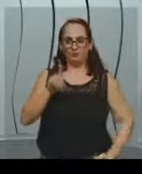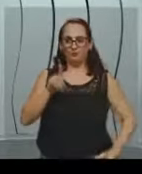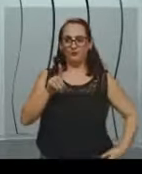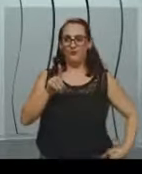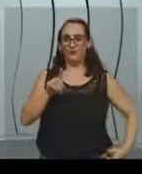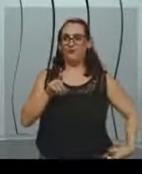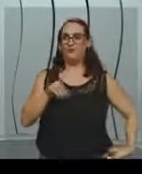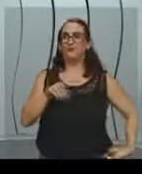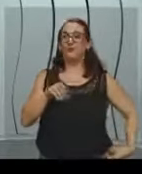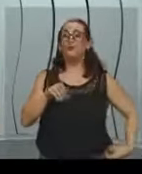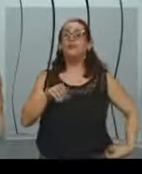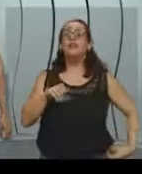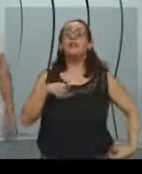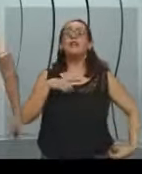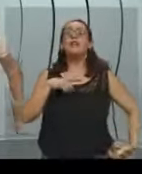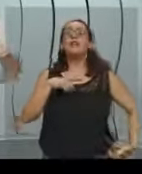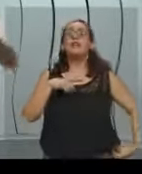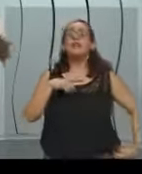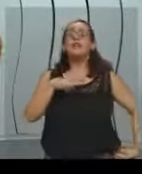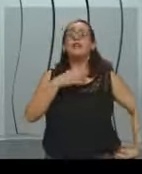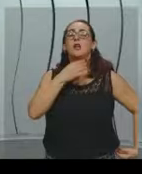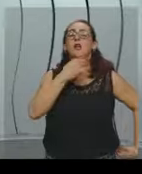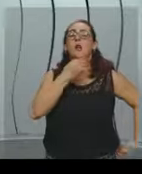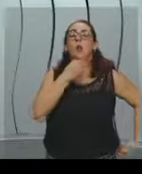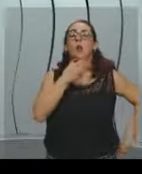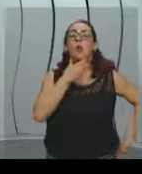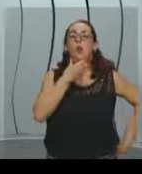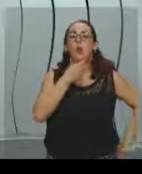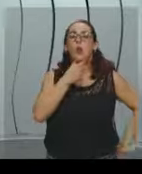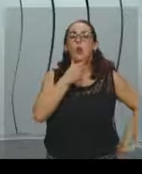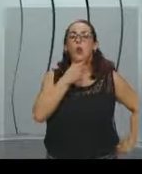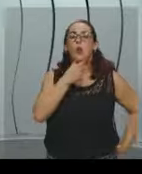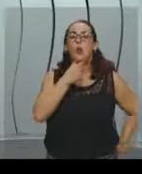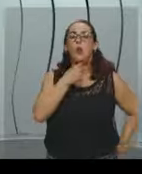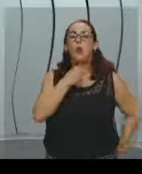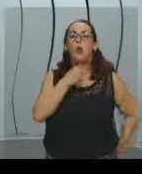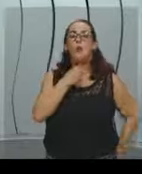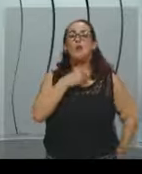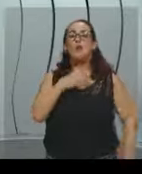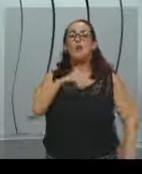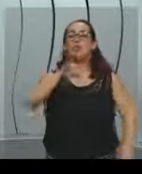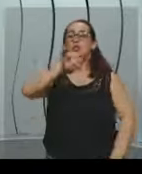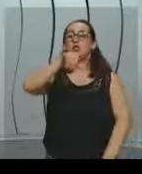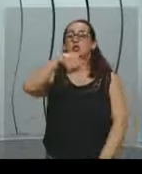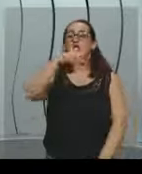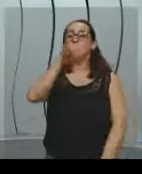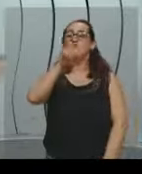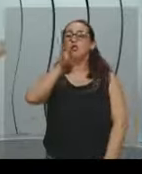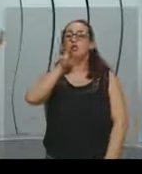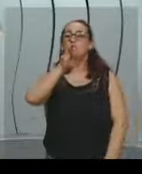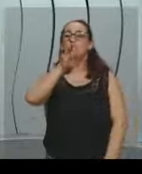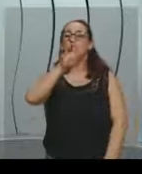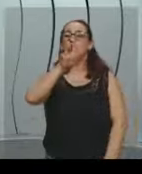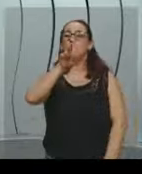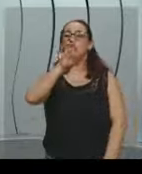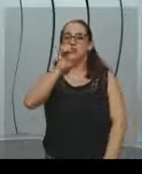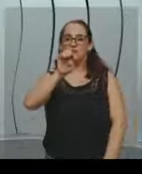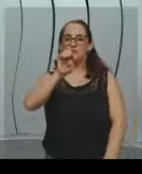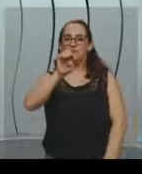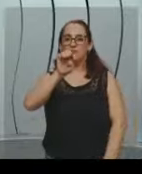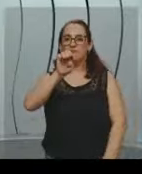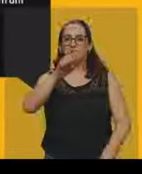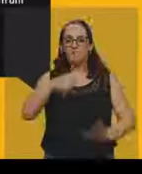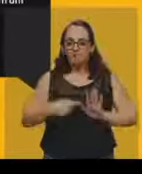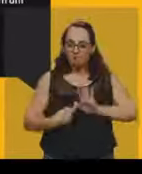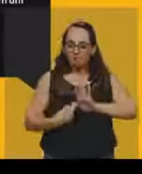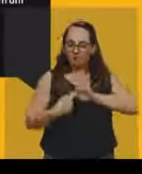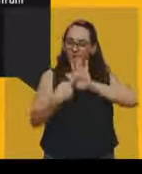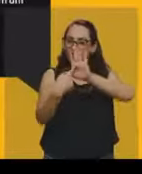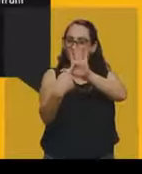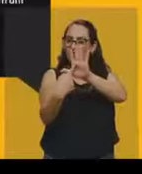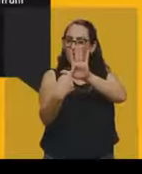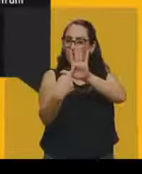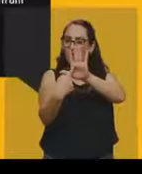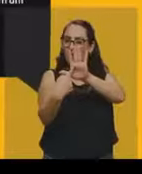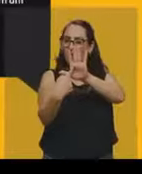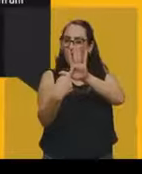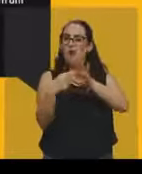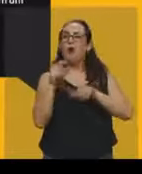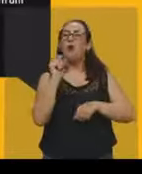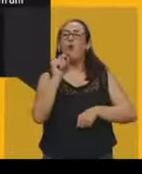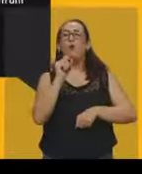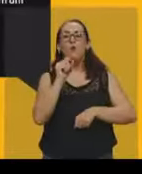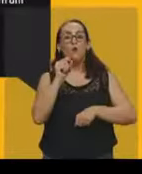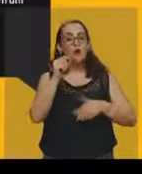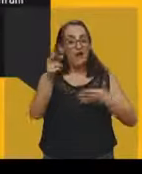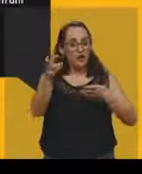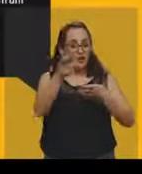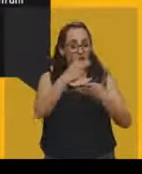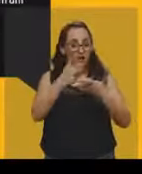Jorge Melies. Gente, Jorge Melies, ele traz a arte para dentro do cinema. Ele é o